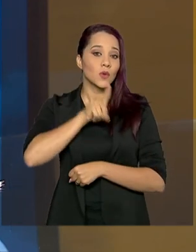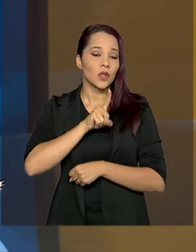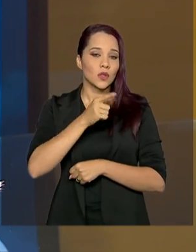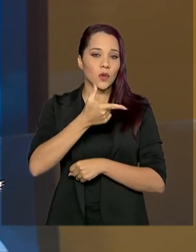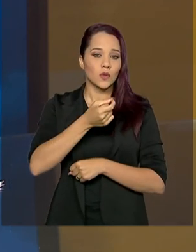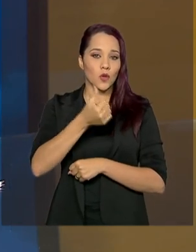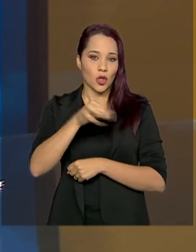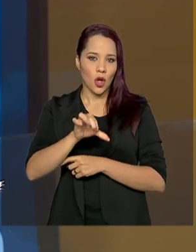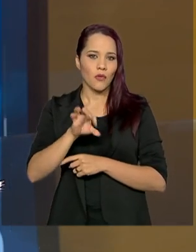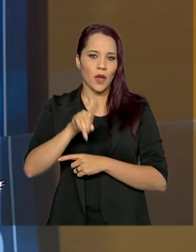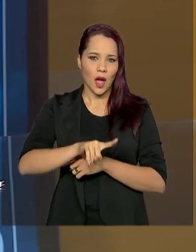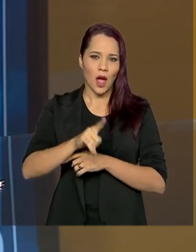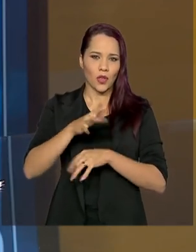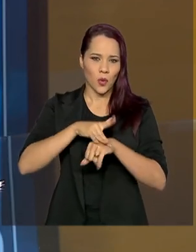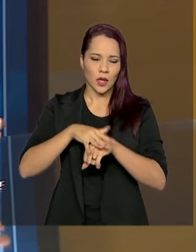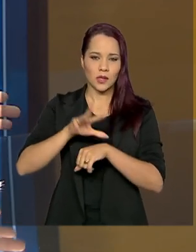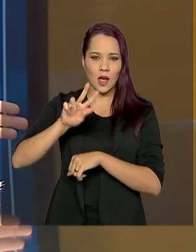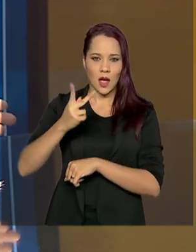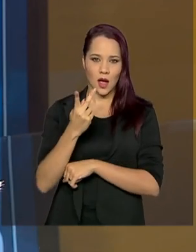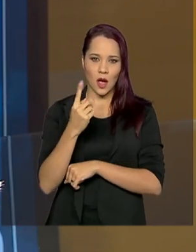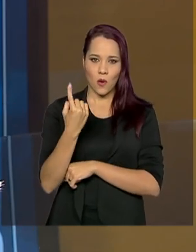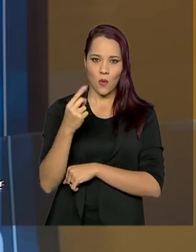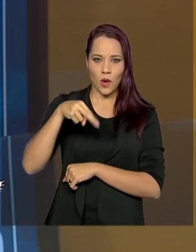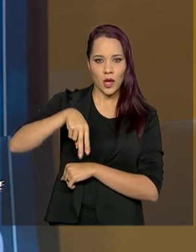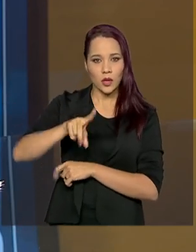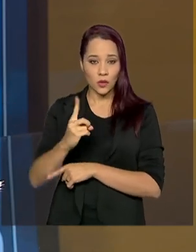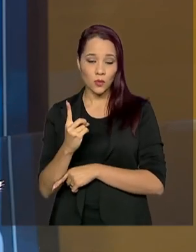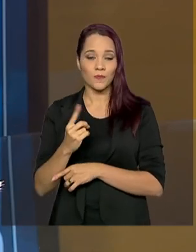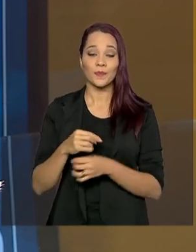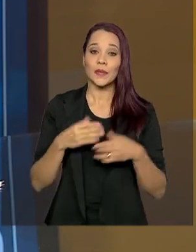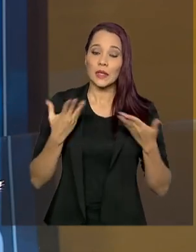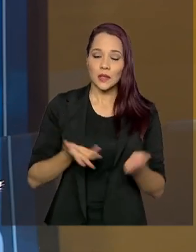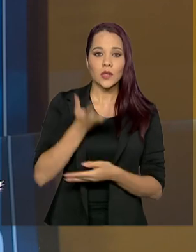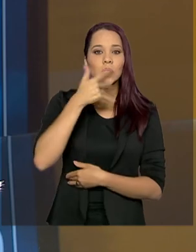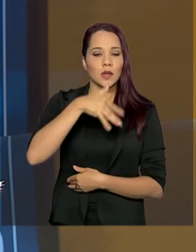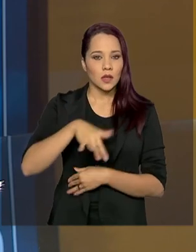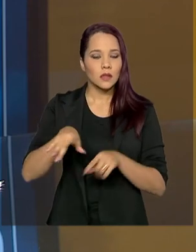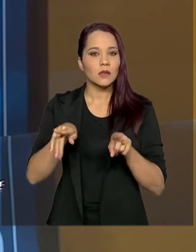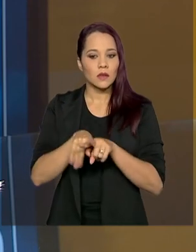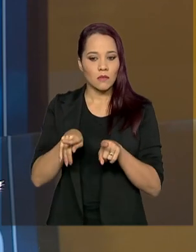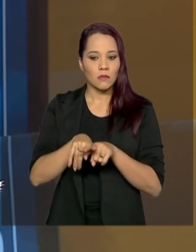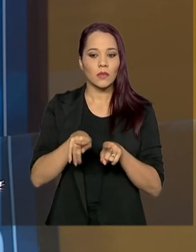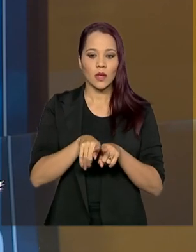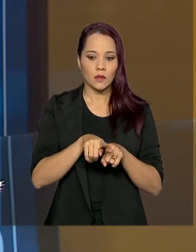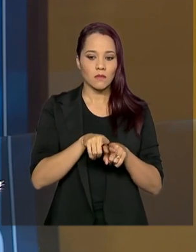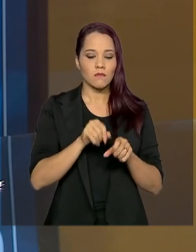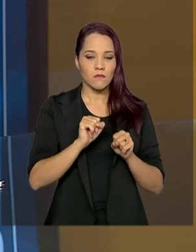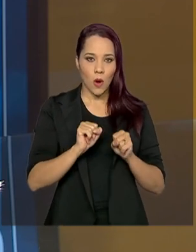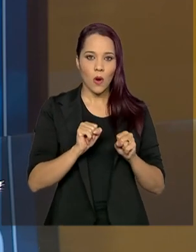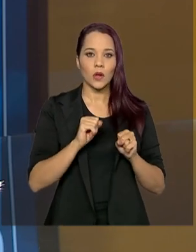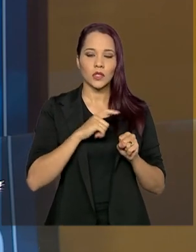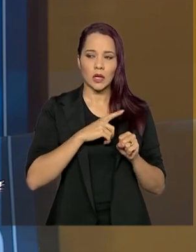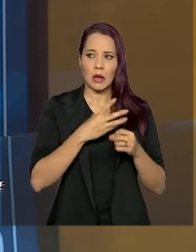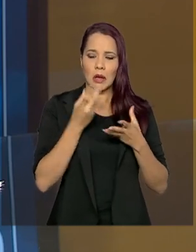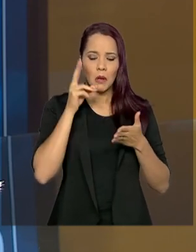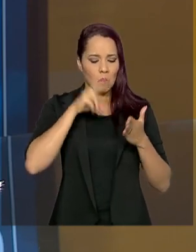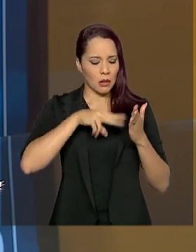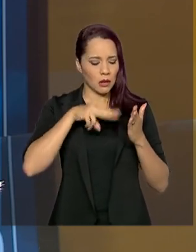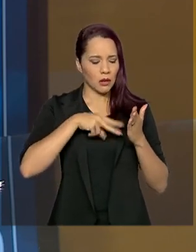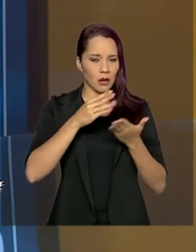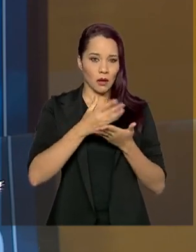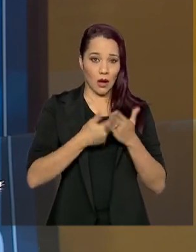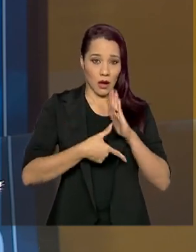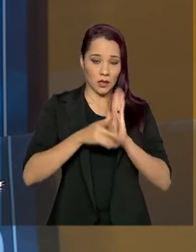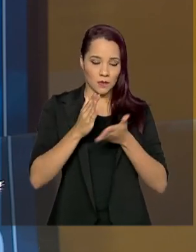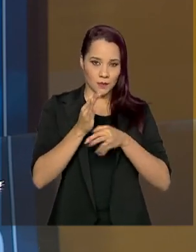relação ao H1N1 também. Quer dizer, as crianças também, elas podem estar, em muitos casos, eu li alguns relatos me